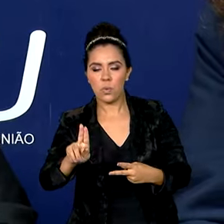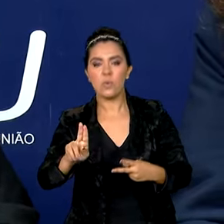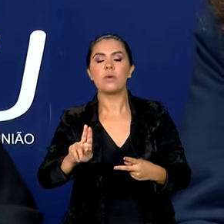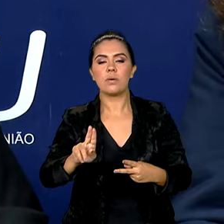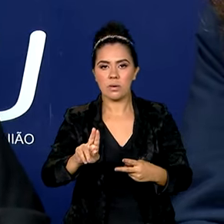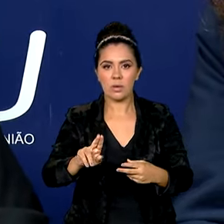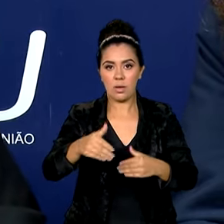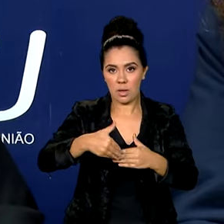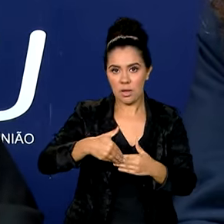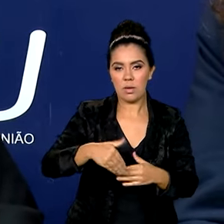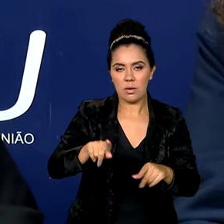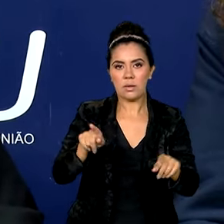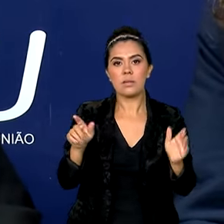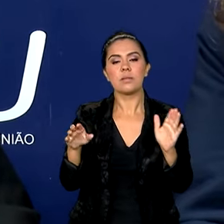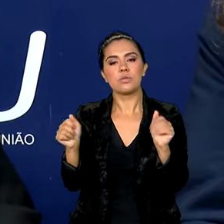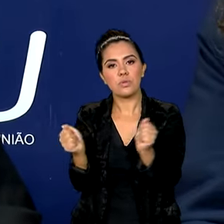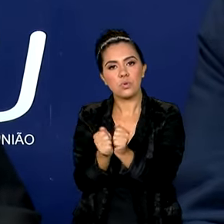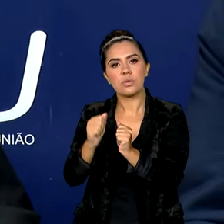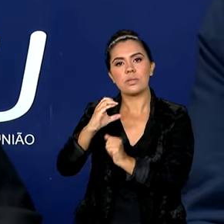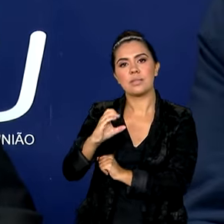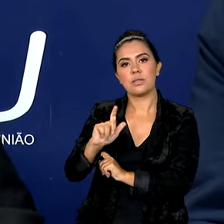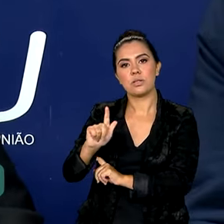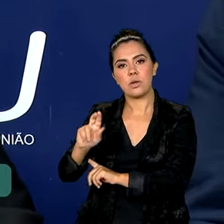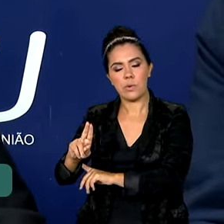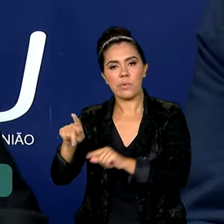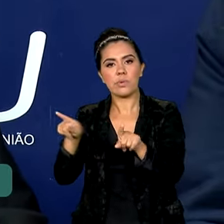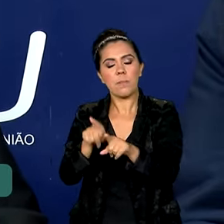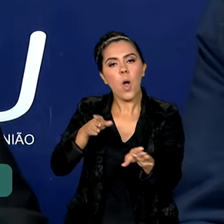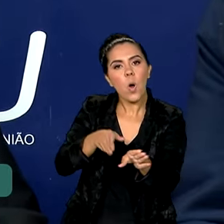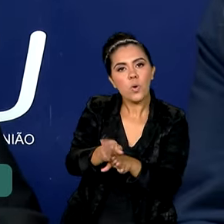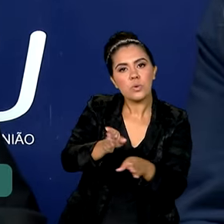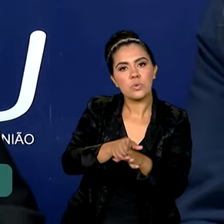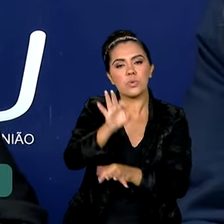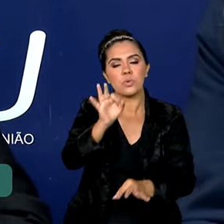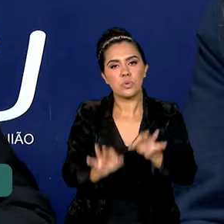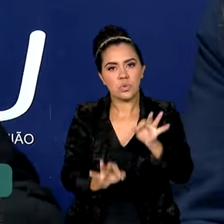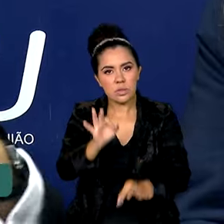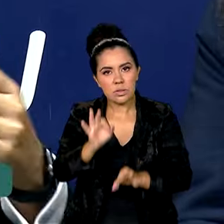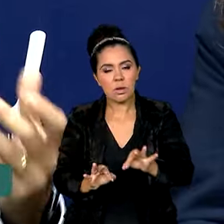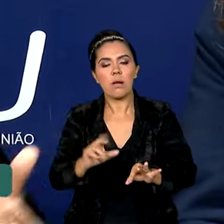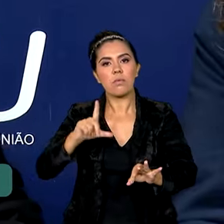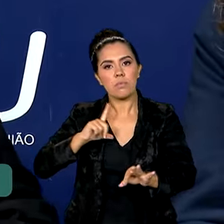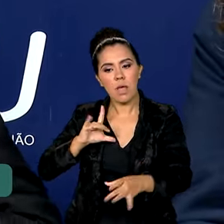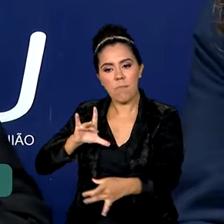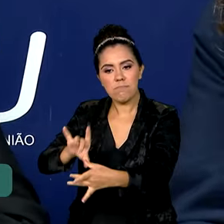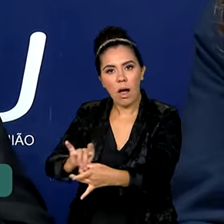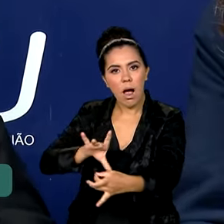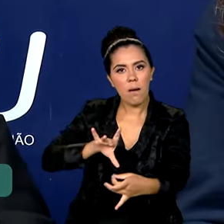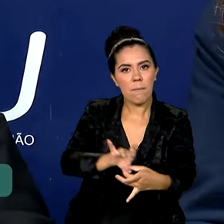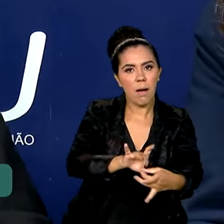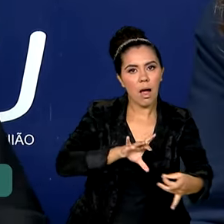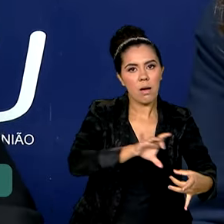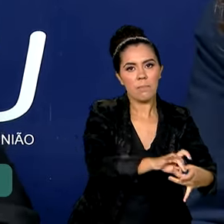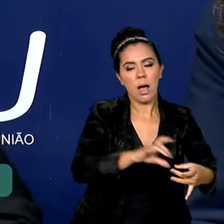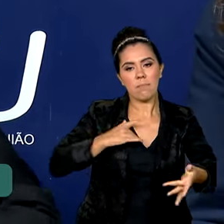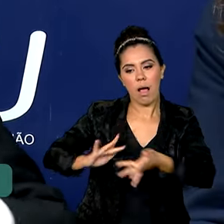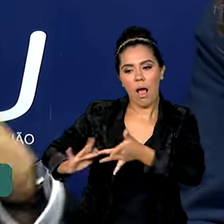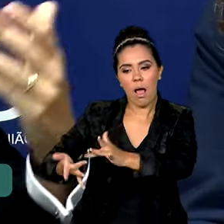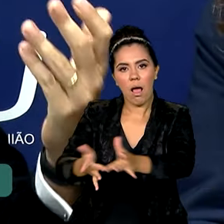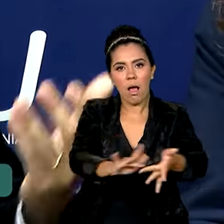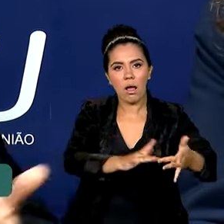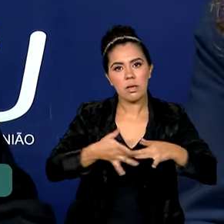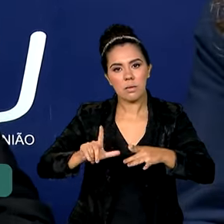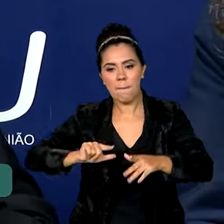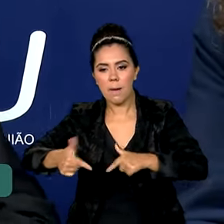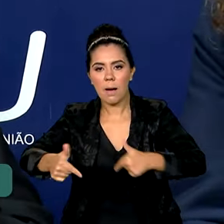a partir da própria CGU e da Constituição Jurídica junto ao Ministério da Gestão e Inovação, estarão trabalhando em conjunto, de forma articulada e